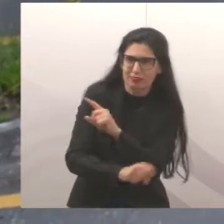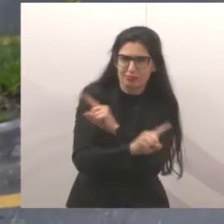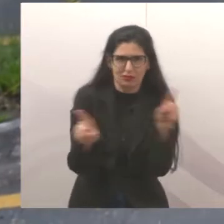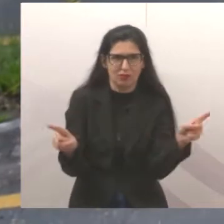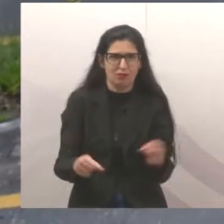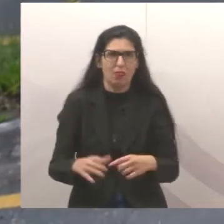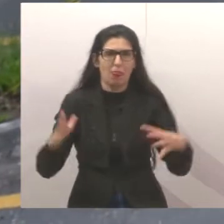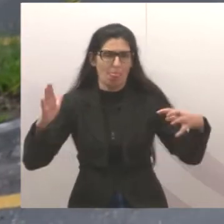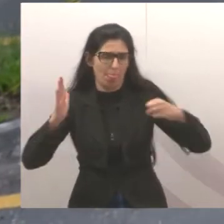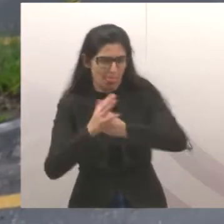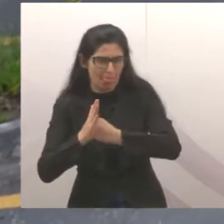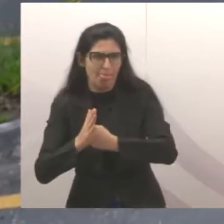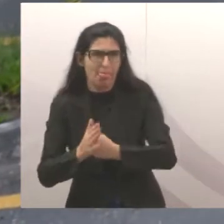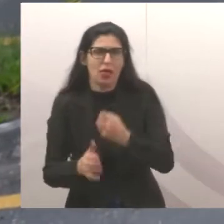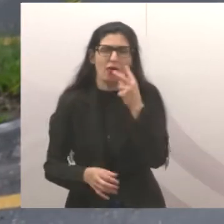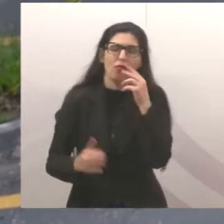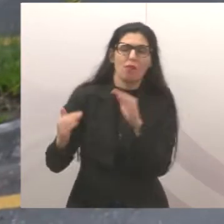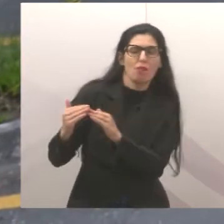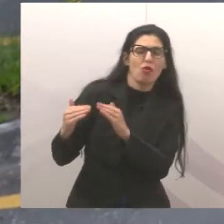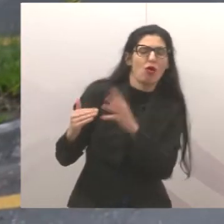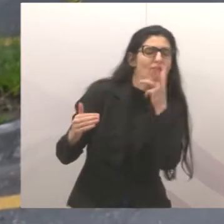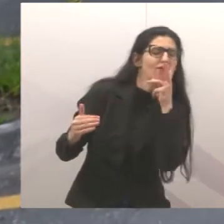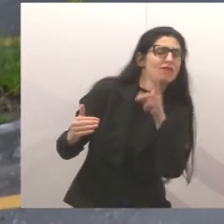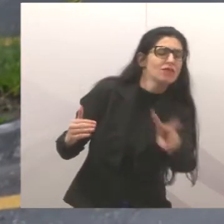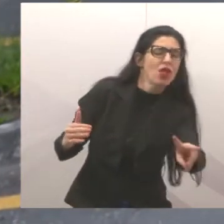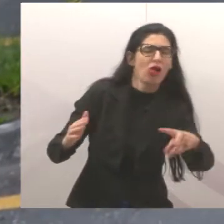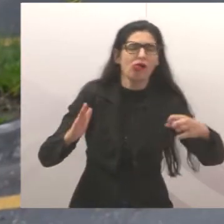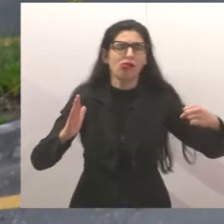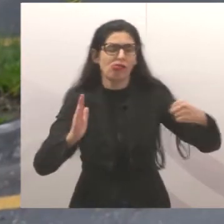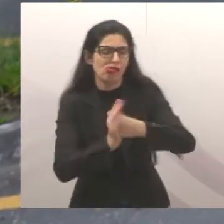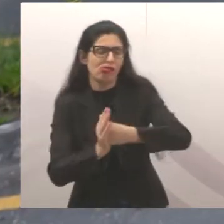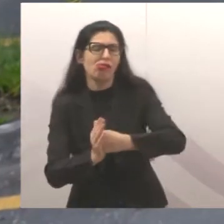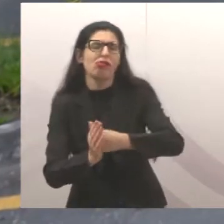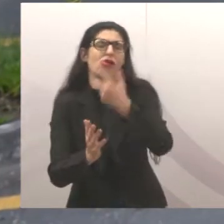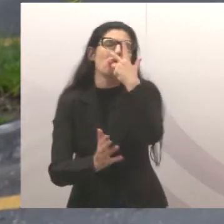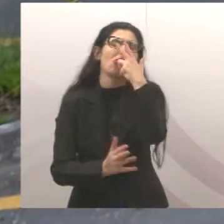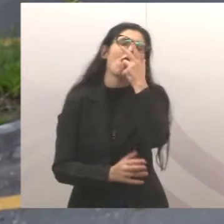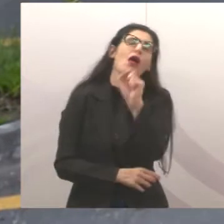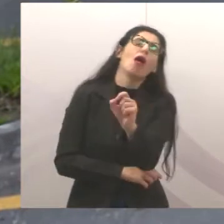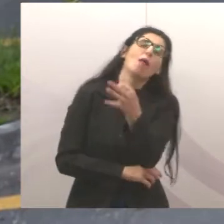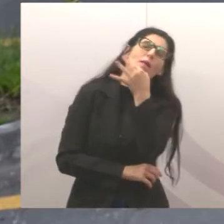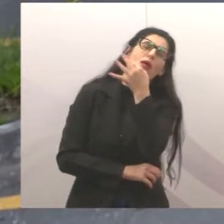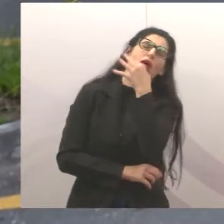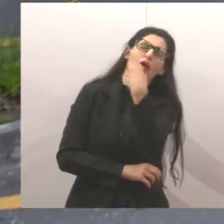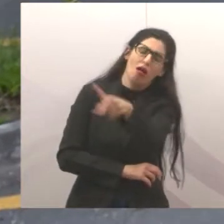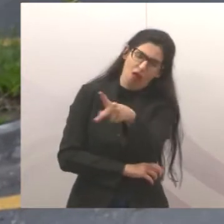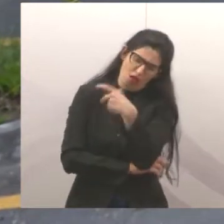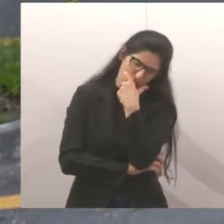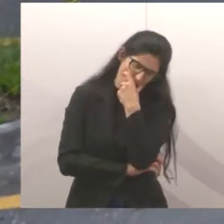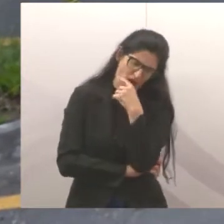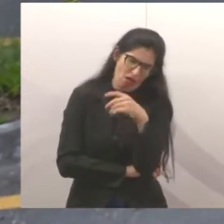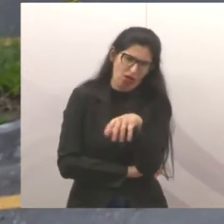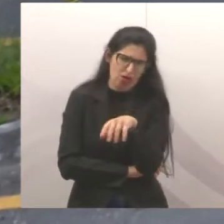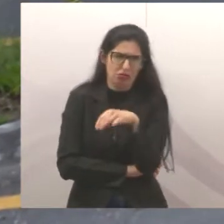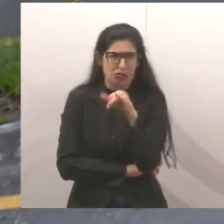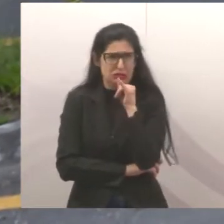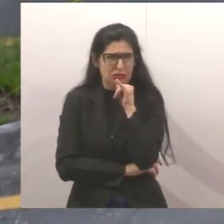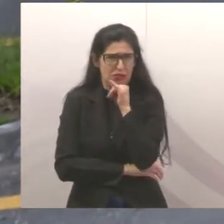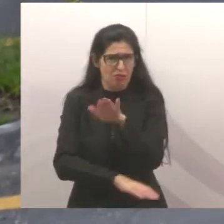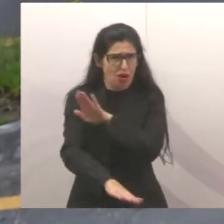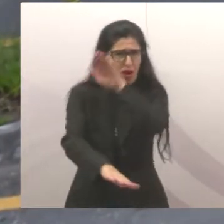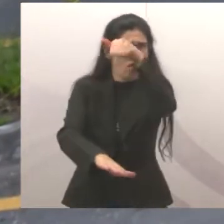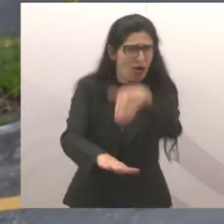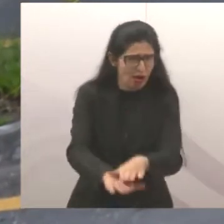aqui, o mora ali, o viu todo o acidente que deu aqui. E aí, o que o senhor acha disso aí? Se tivesse a lombada não tinha acontecido. Não, não